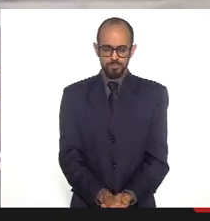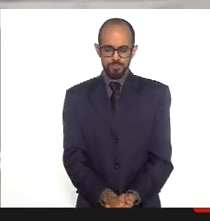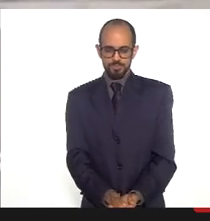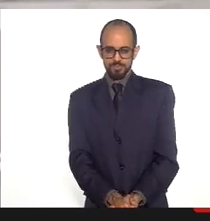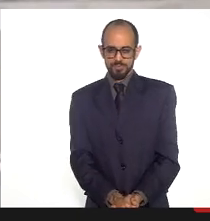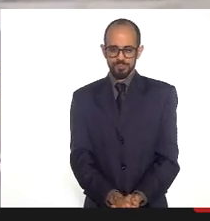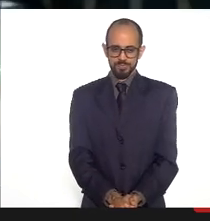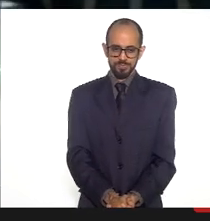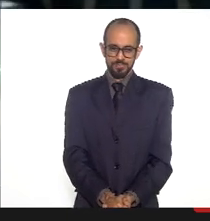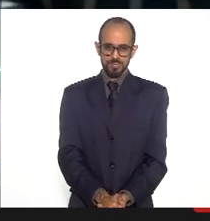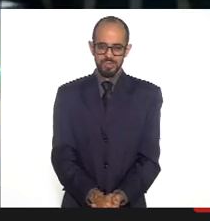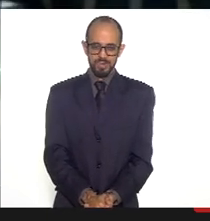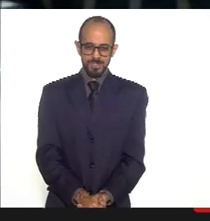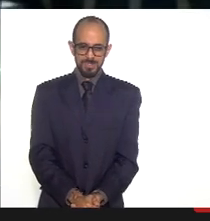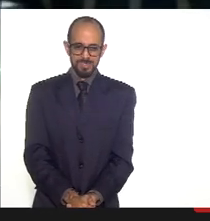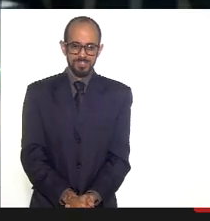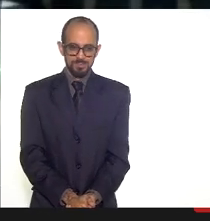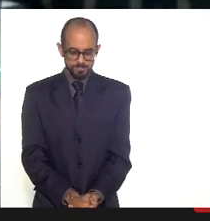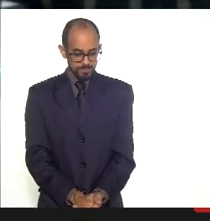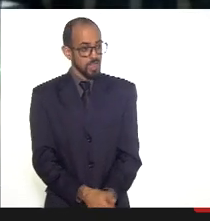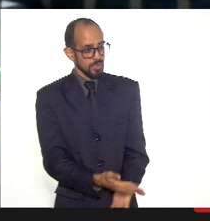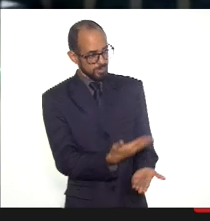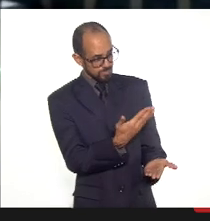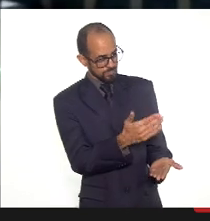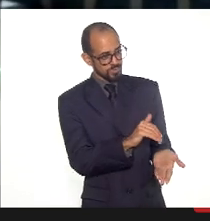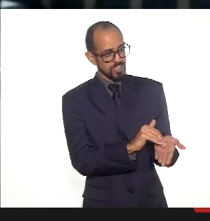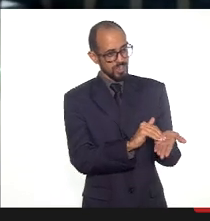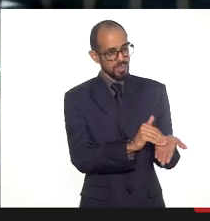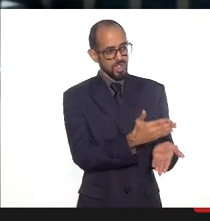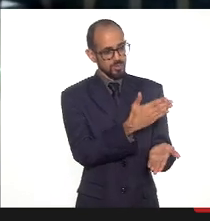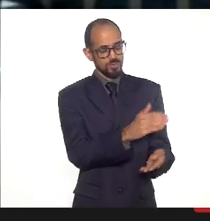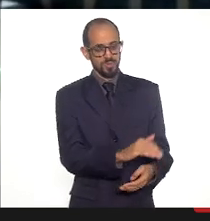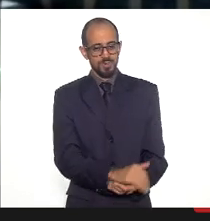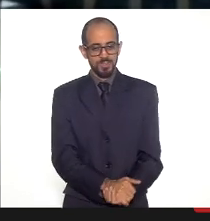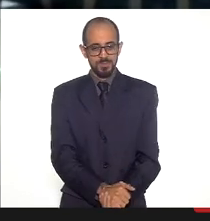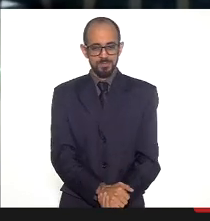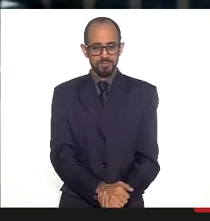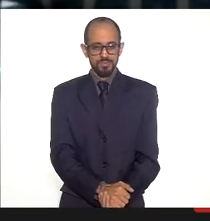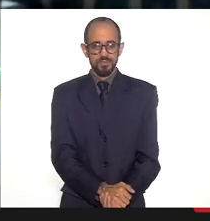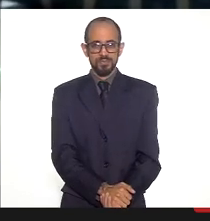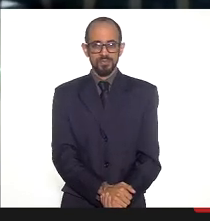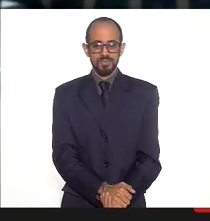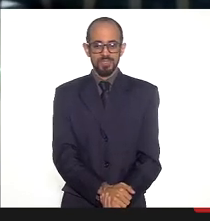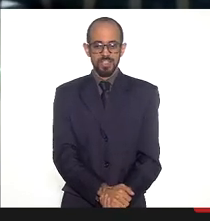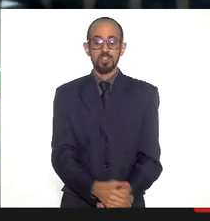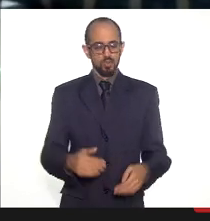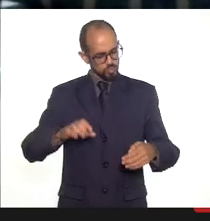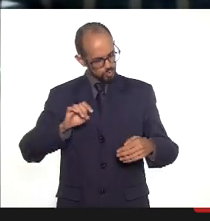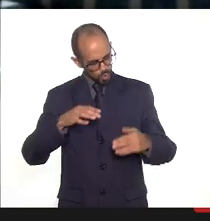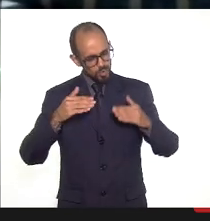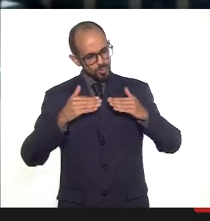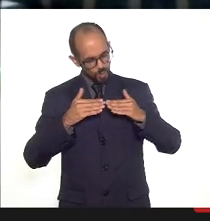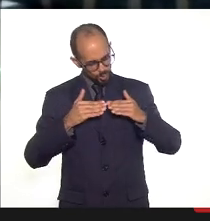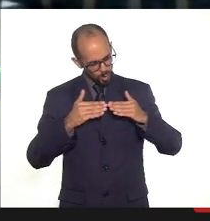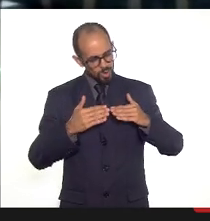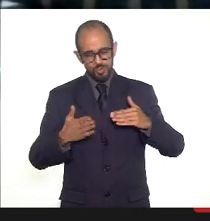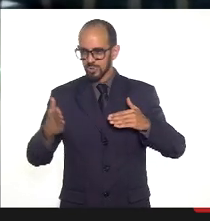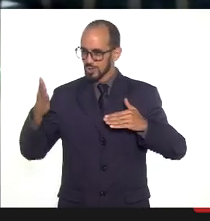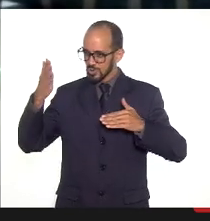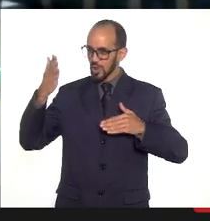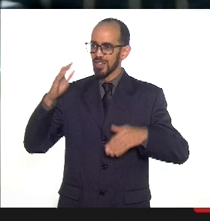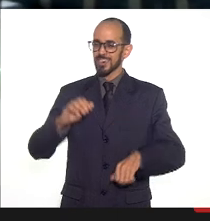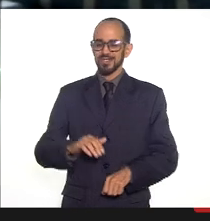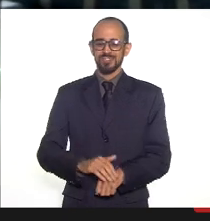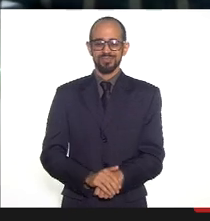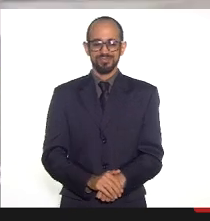a deputada pois não secretário não não foi só uma concordância perfeito